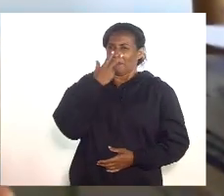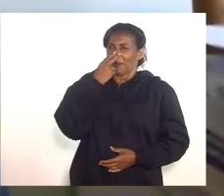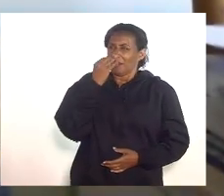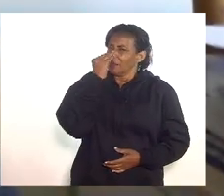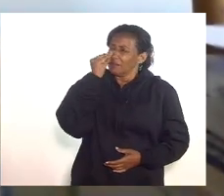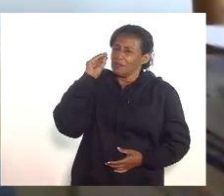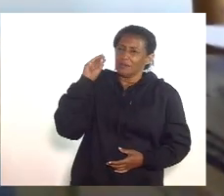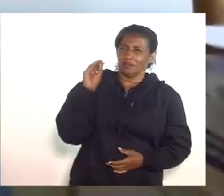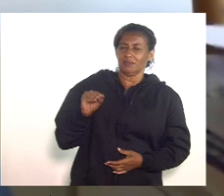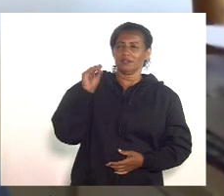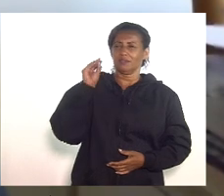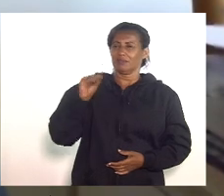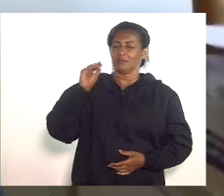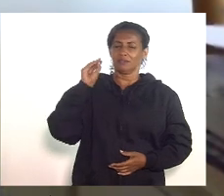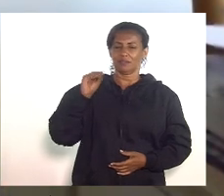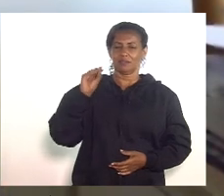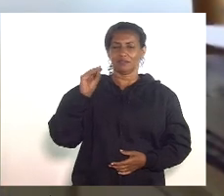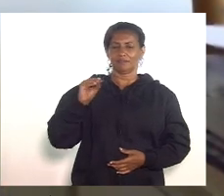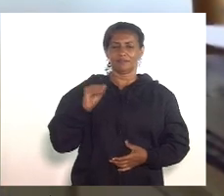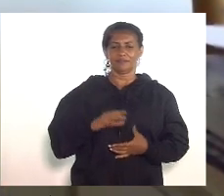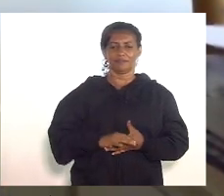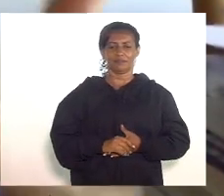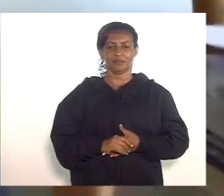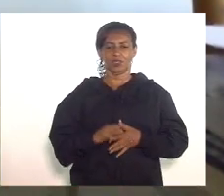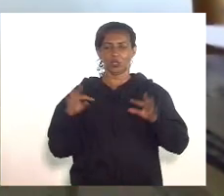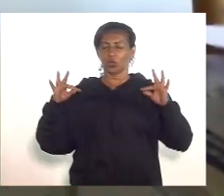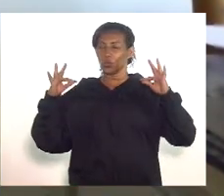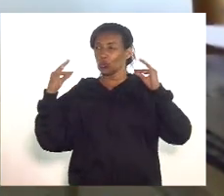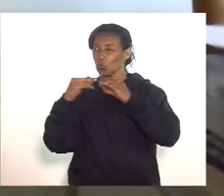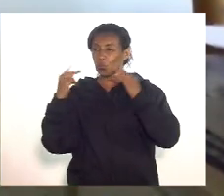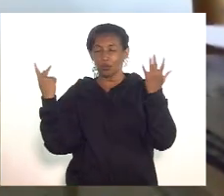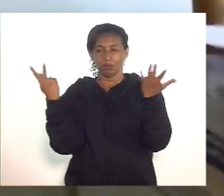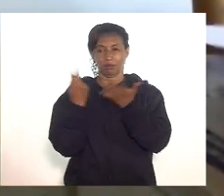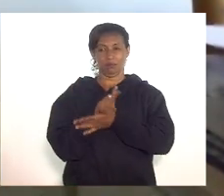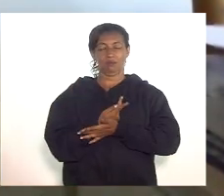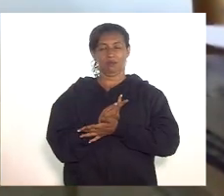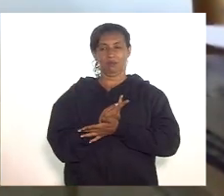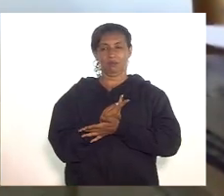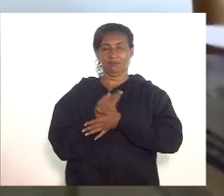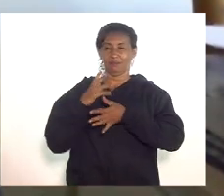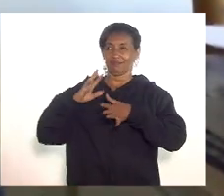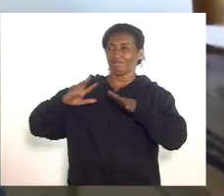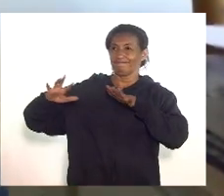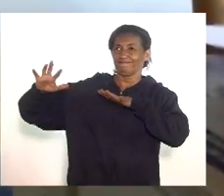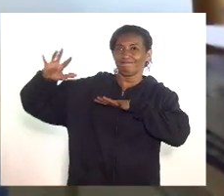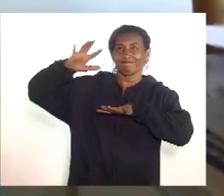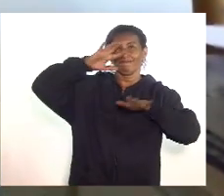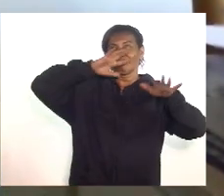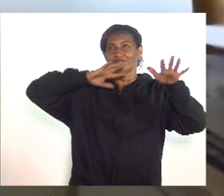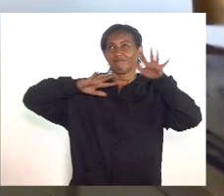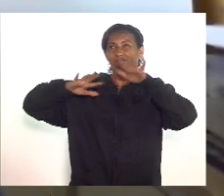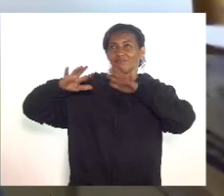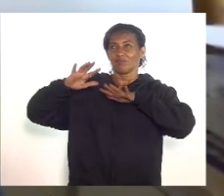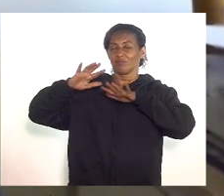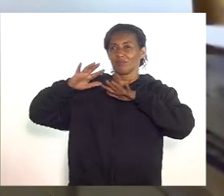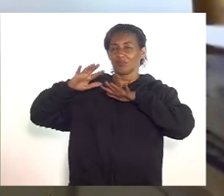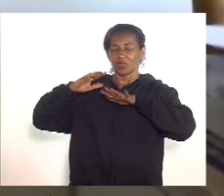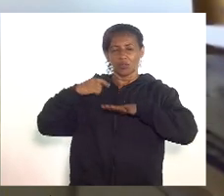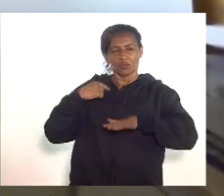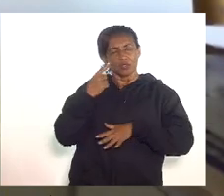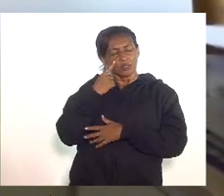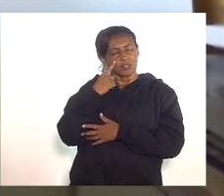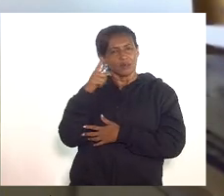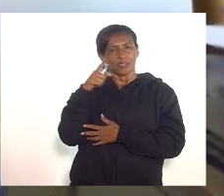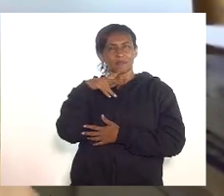despreza tudo o que está acontecendo você vai verificar